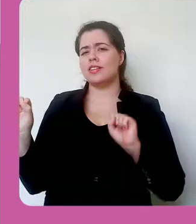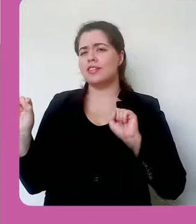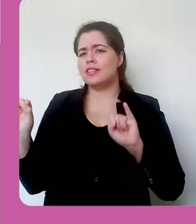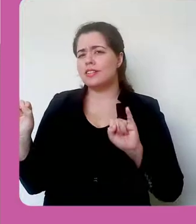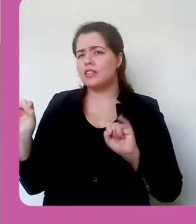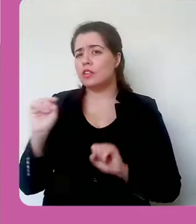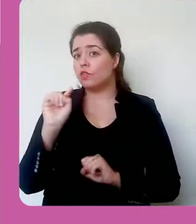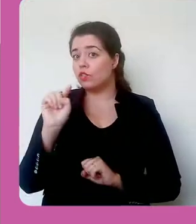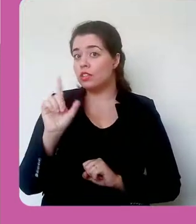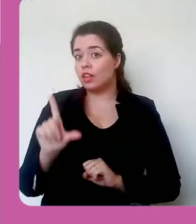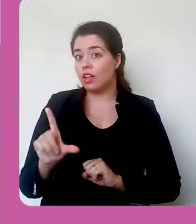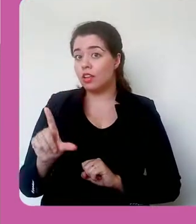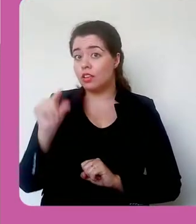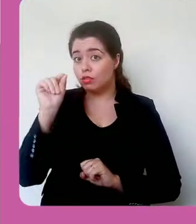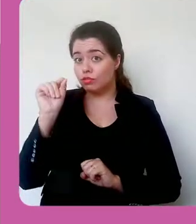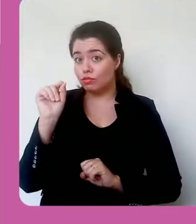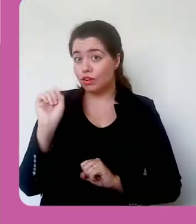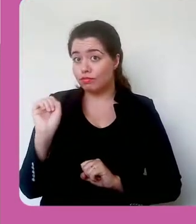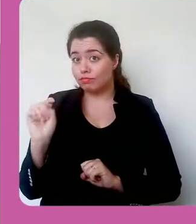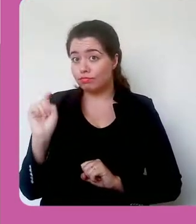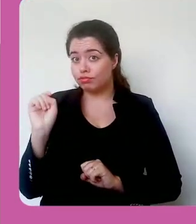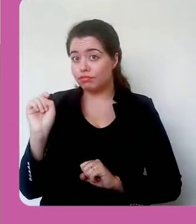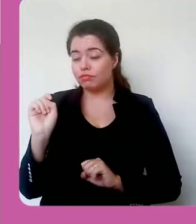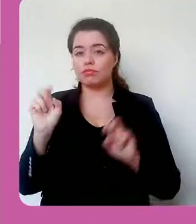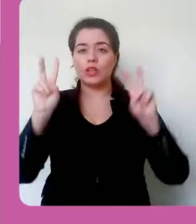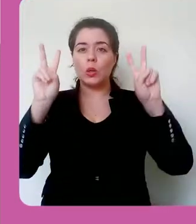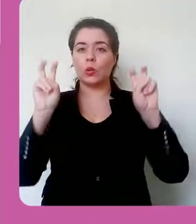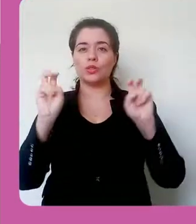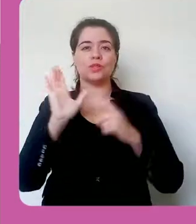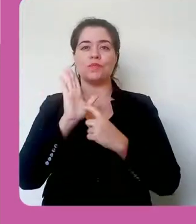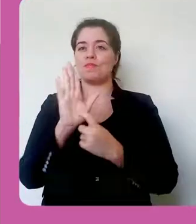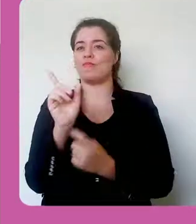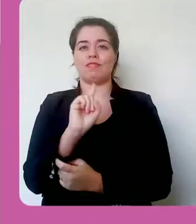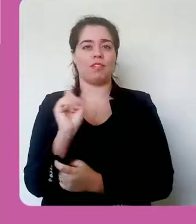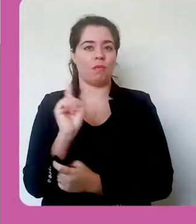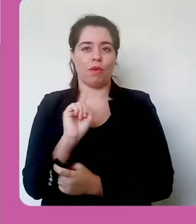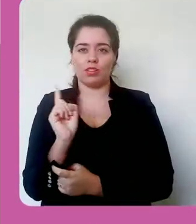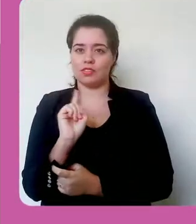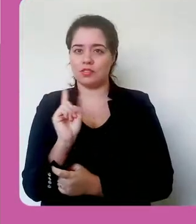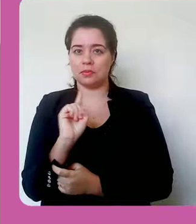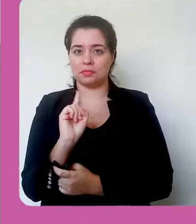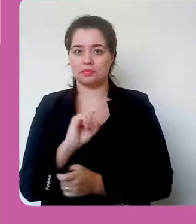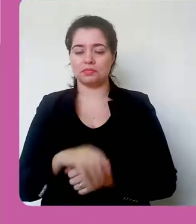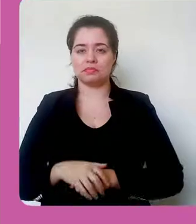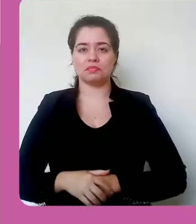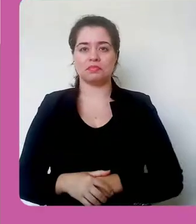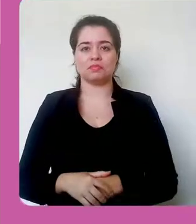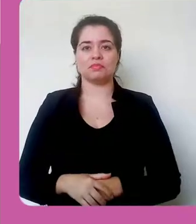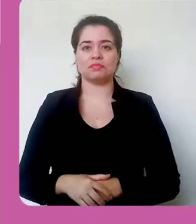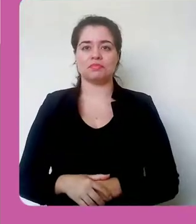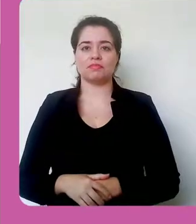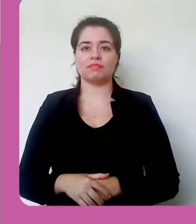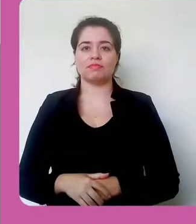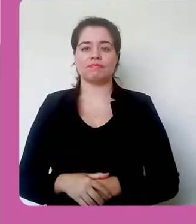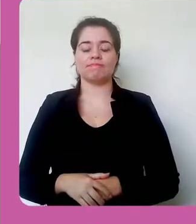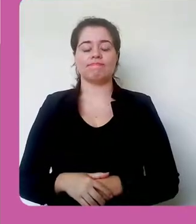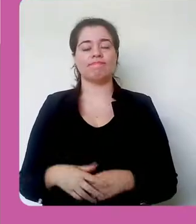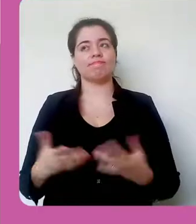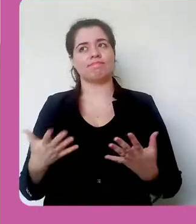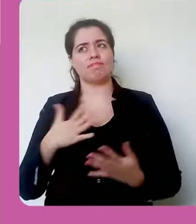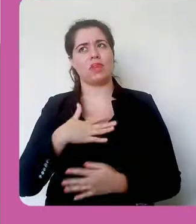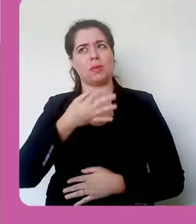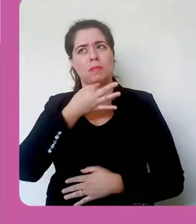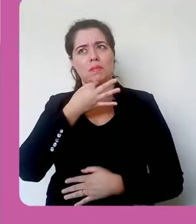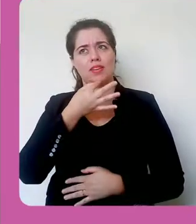dentro do capítulo. Para mim, títulos personalizados deveriam ser o contrário. Deveria, sim, aparecer